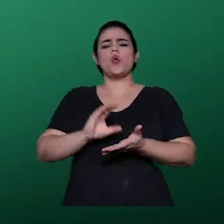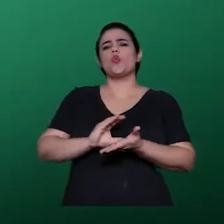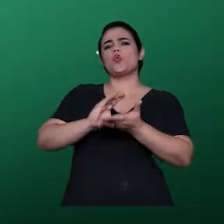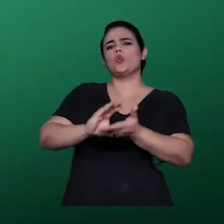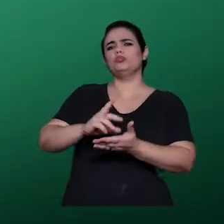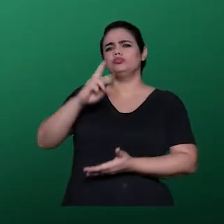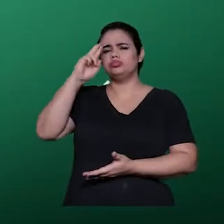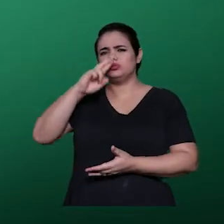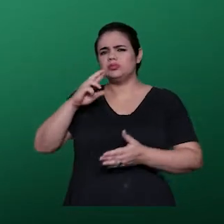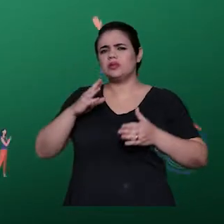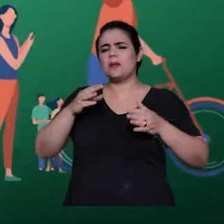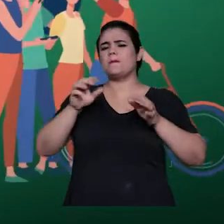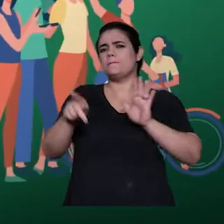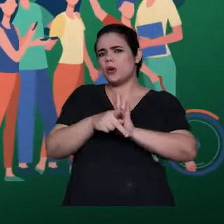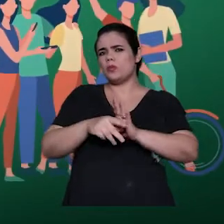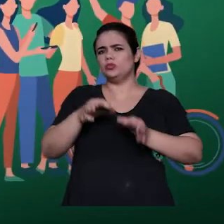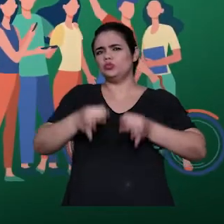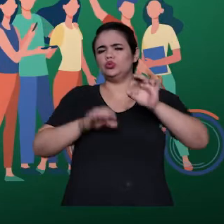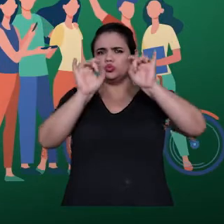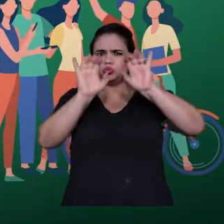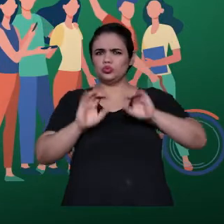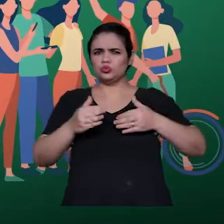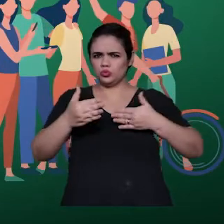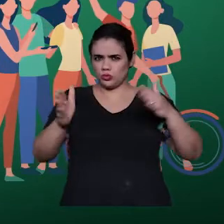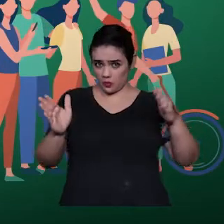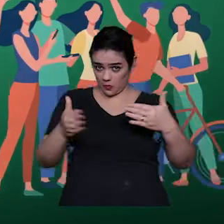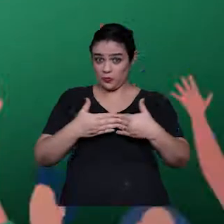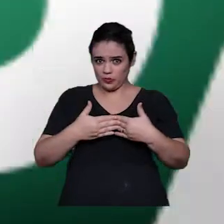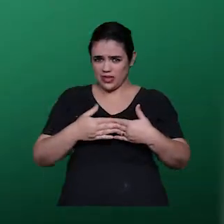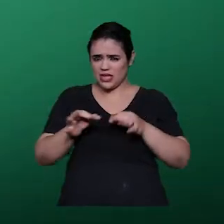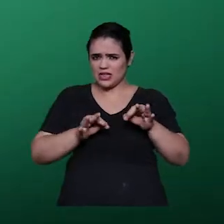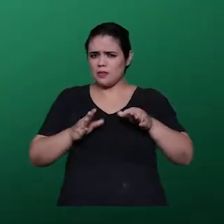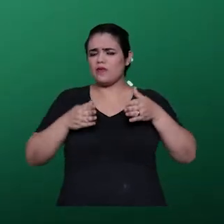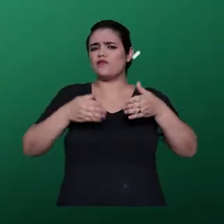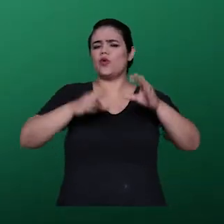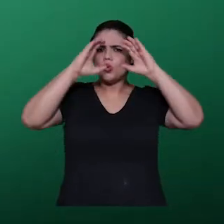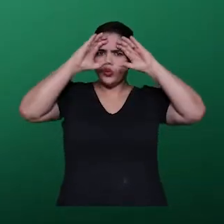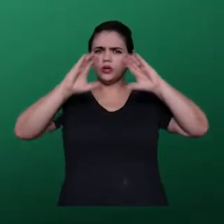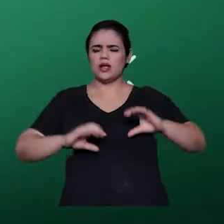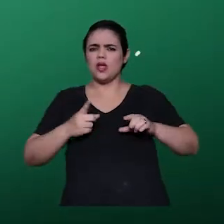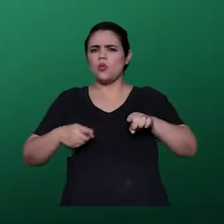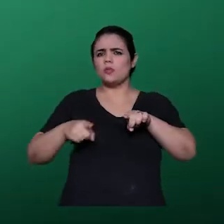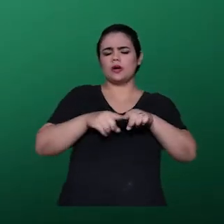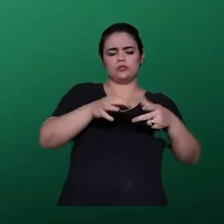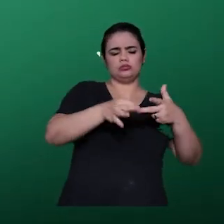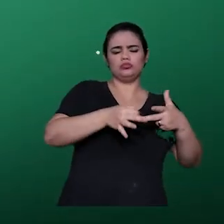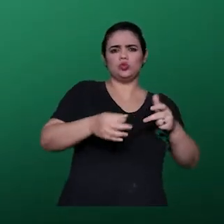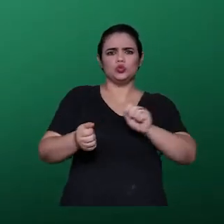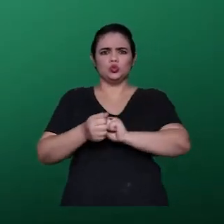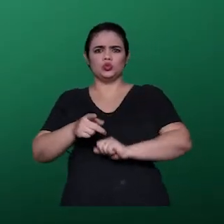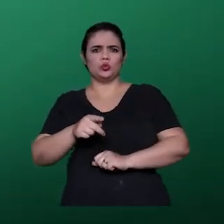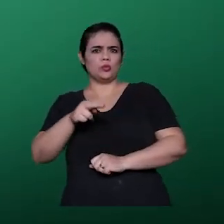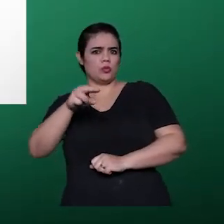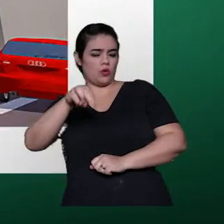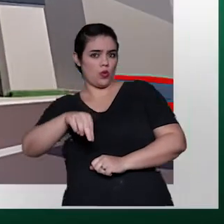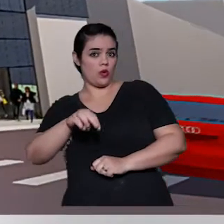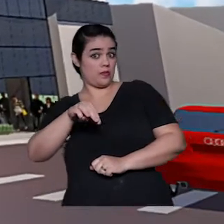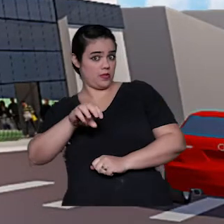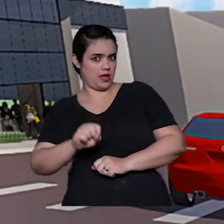de Supervisão dos Juizados Especiais, trabalhando pelo cidadão. Uma parceria do Poder Judiciário com o Procon MS.